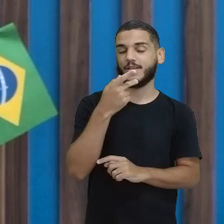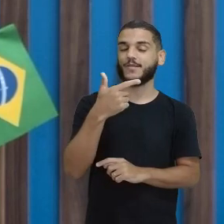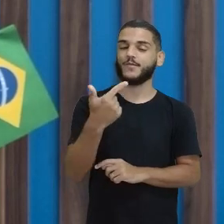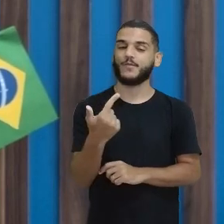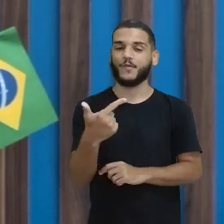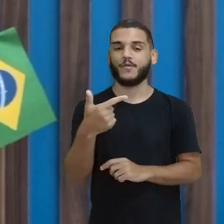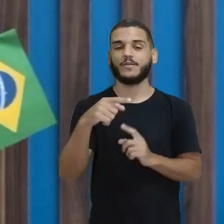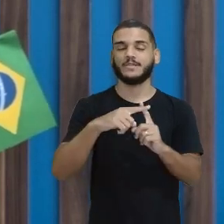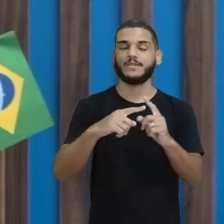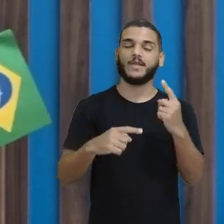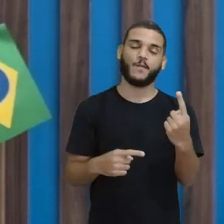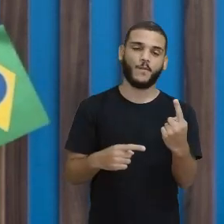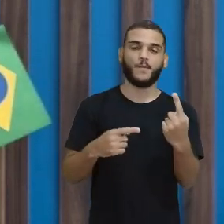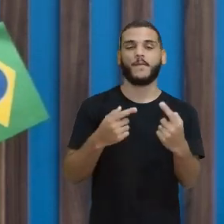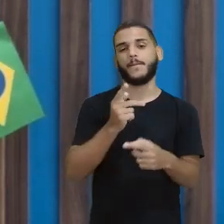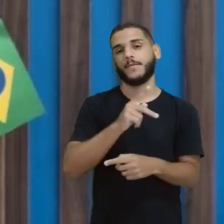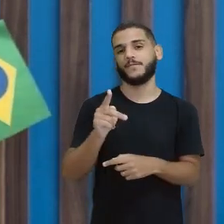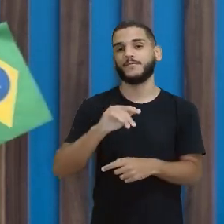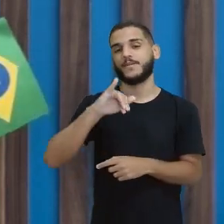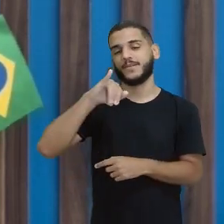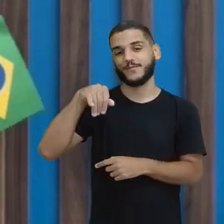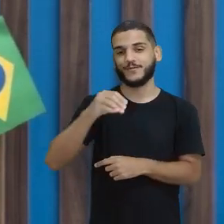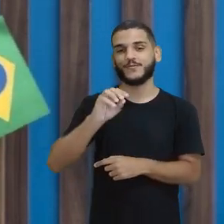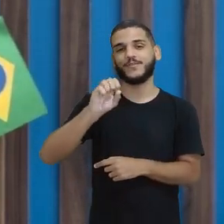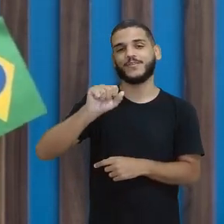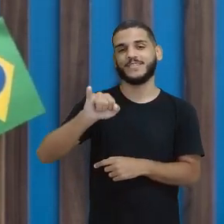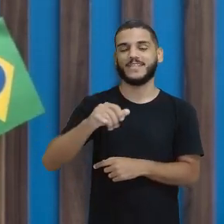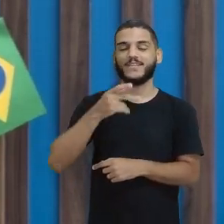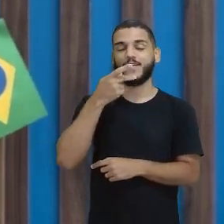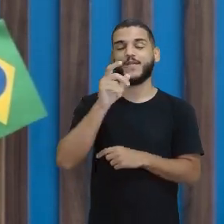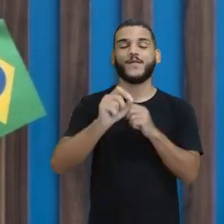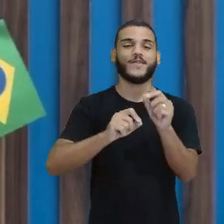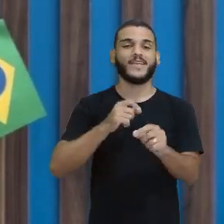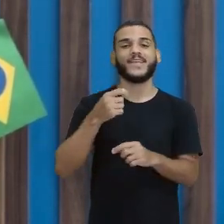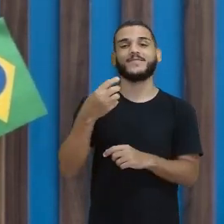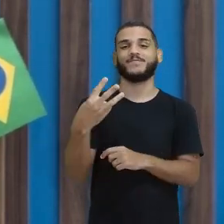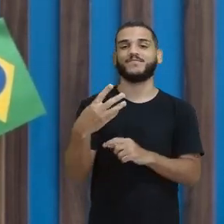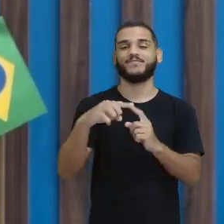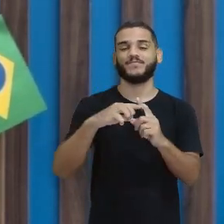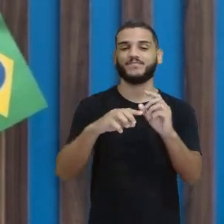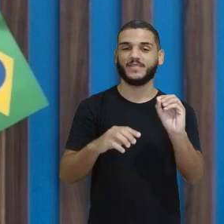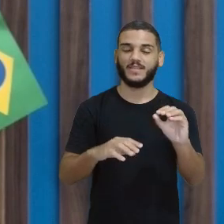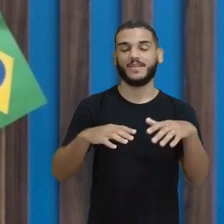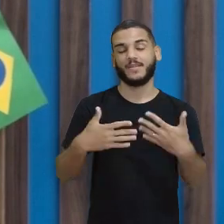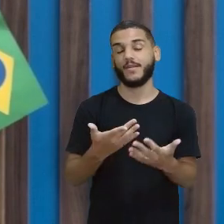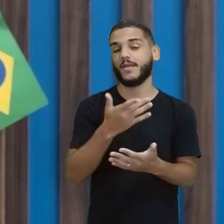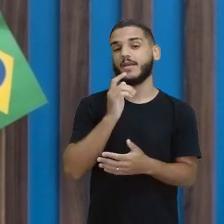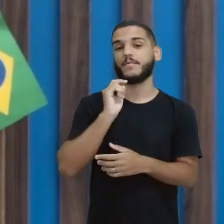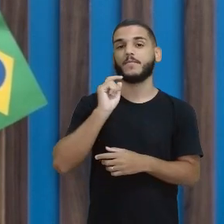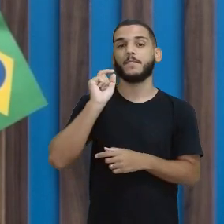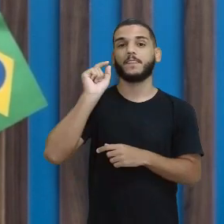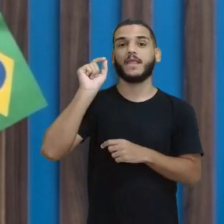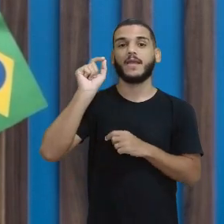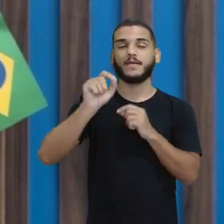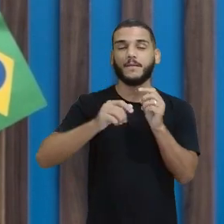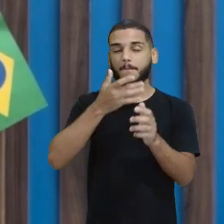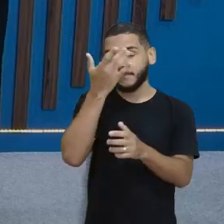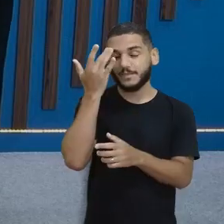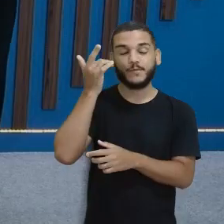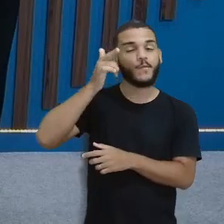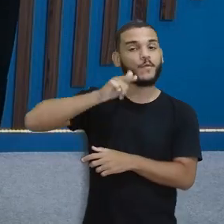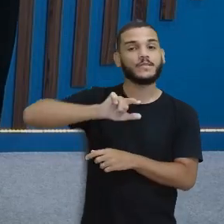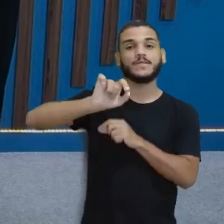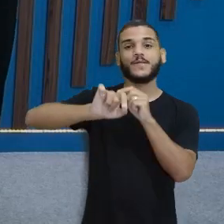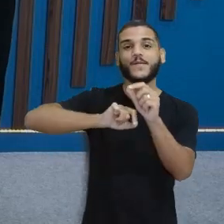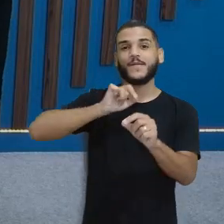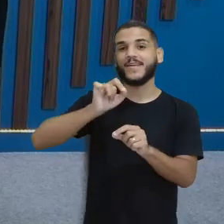Josi disse... 3 a 0. 3 a 0. Então, vamos ver quem vai conseguir hoje acertar esse placar. Porque